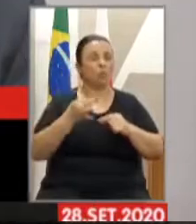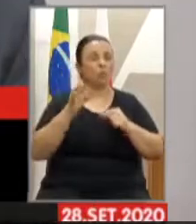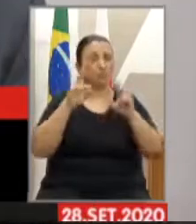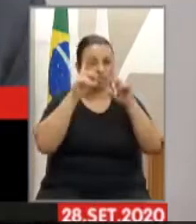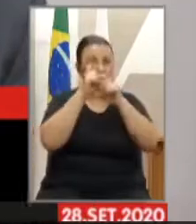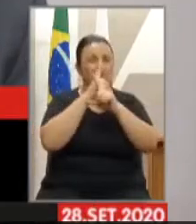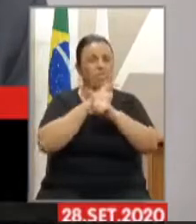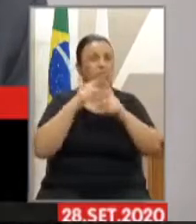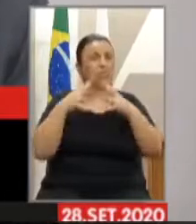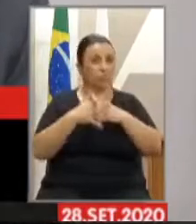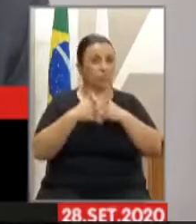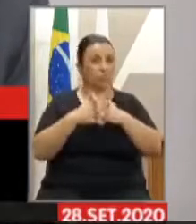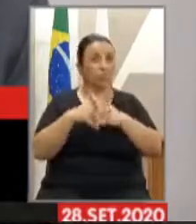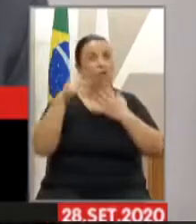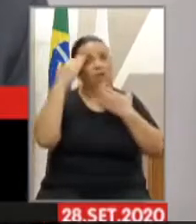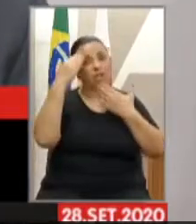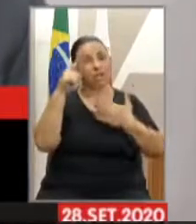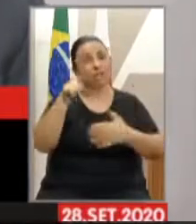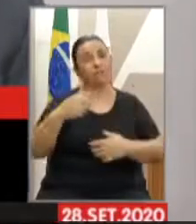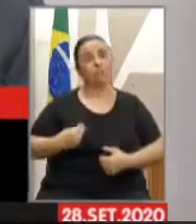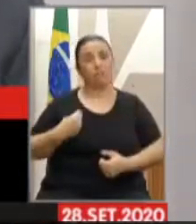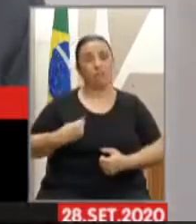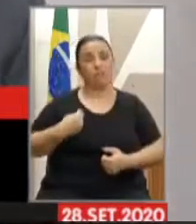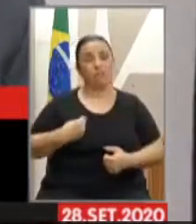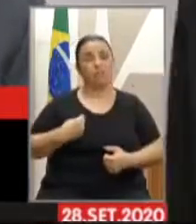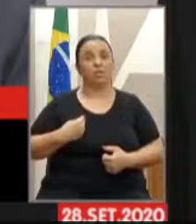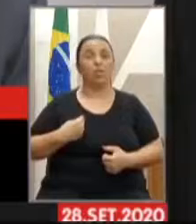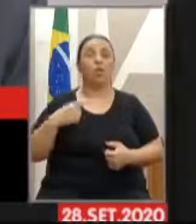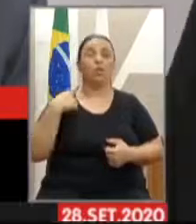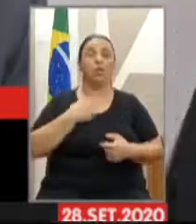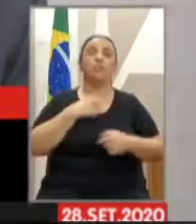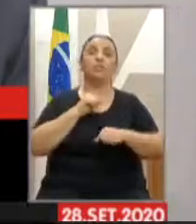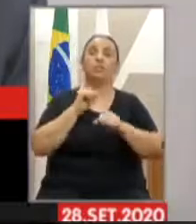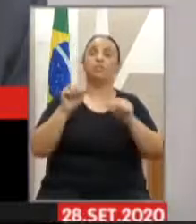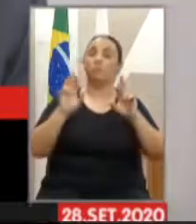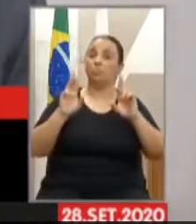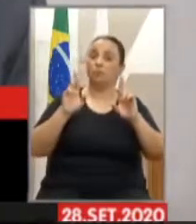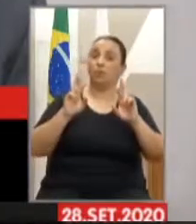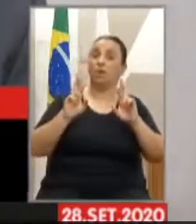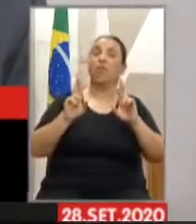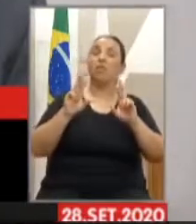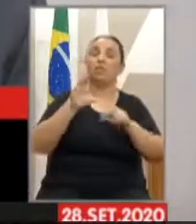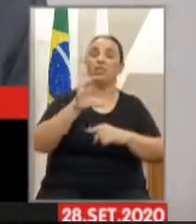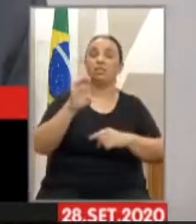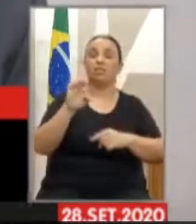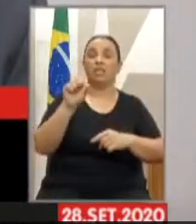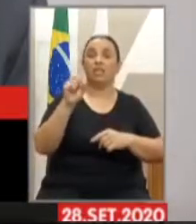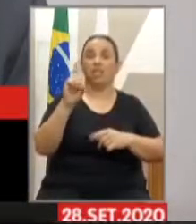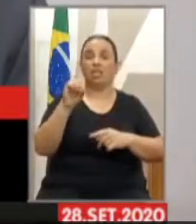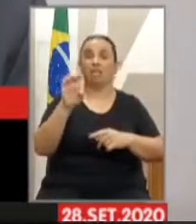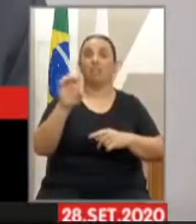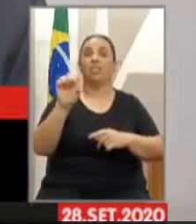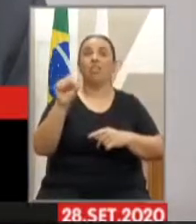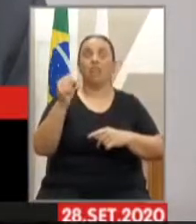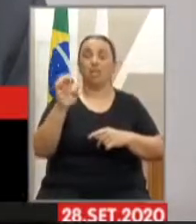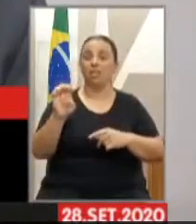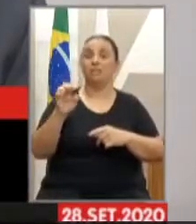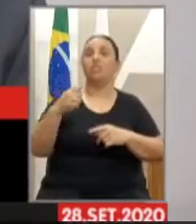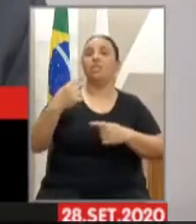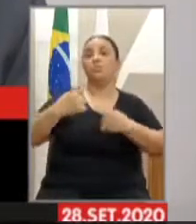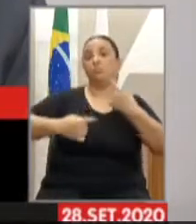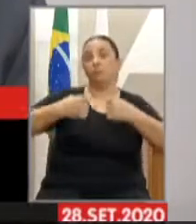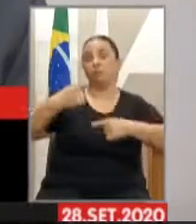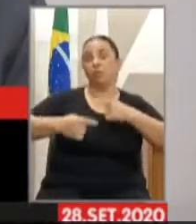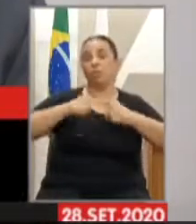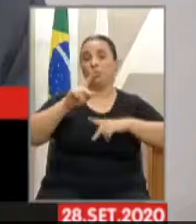presença, esperamos contar com a CEDESI, né, nessas políticas públicas, o seu trabalho lá frente, você que é uma